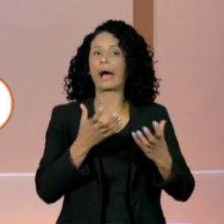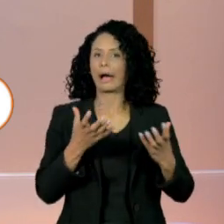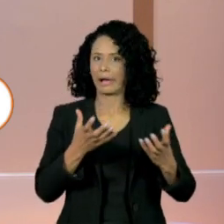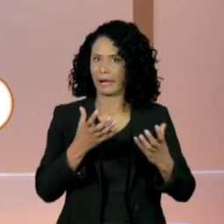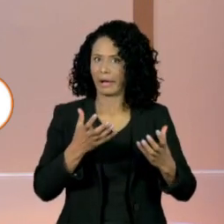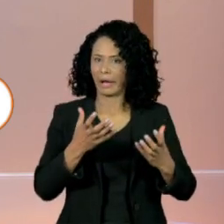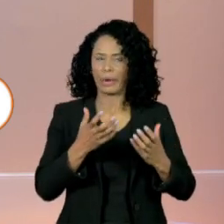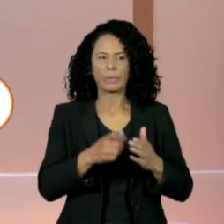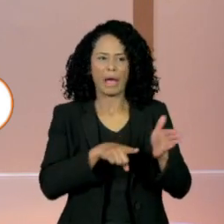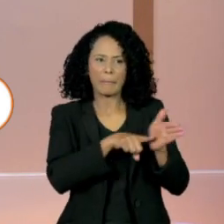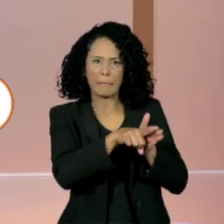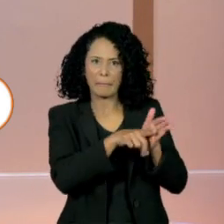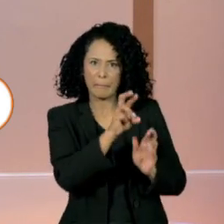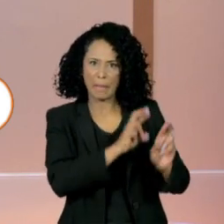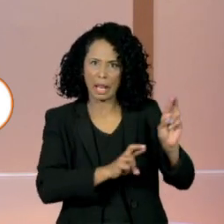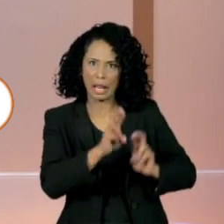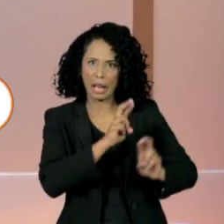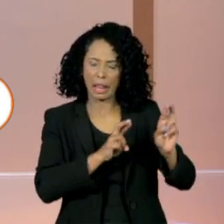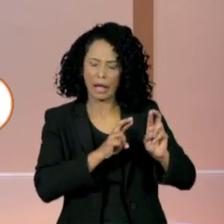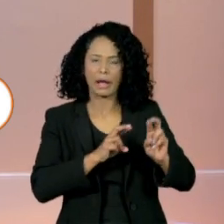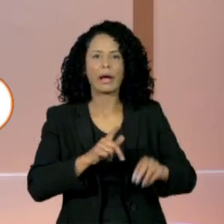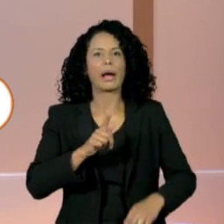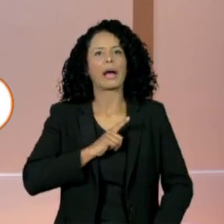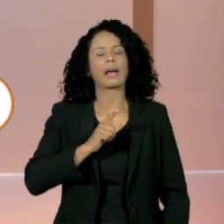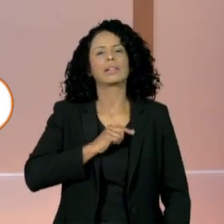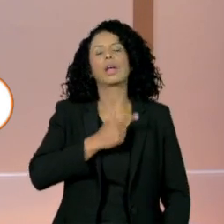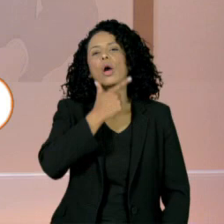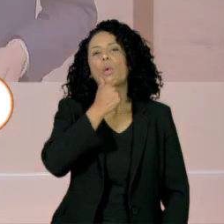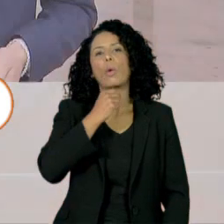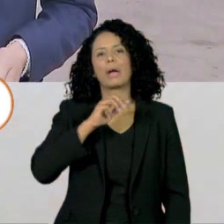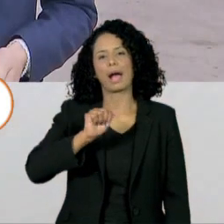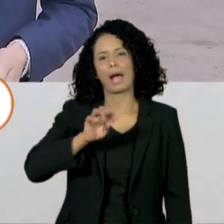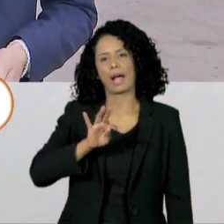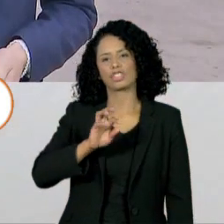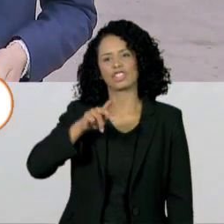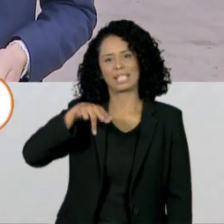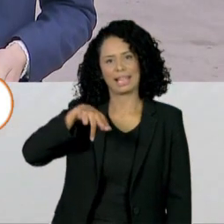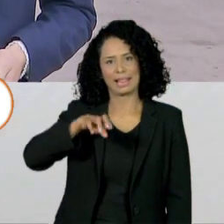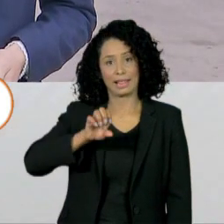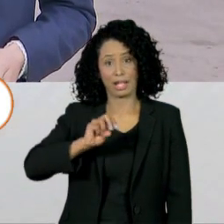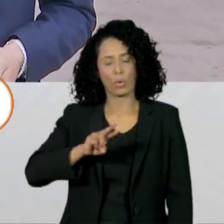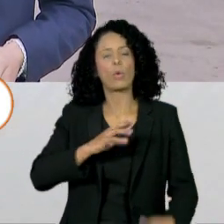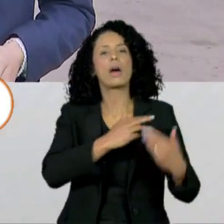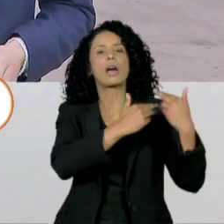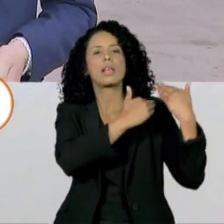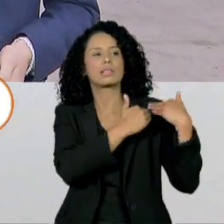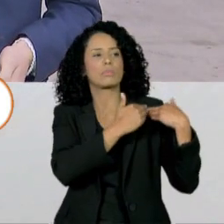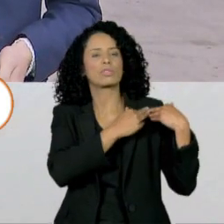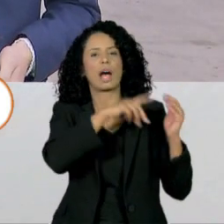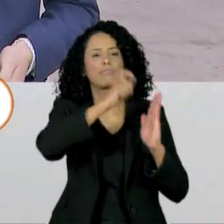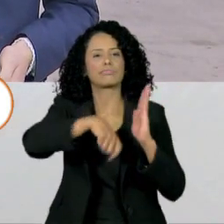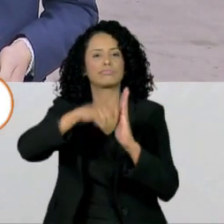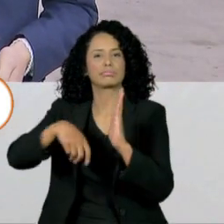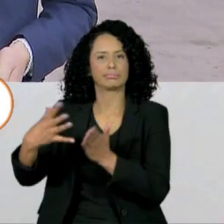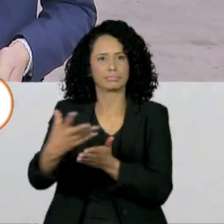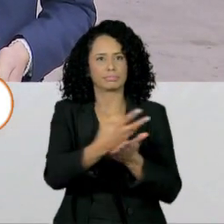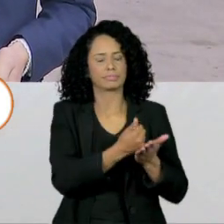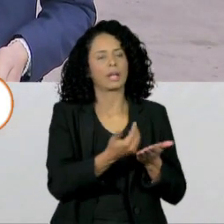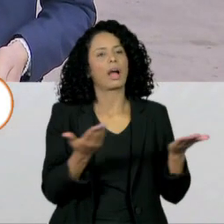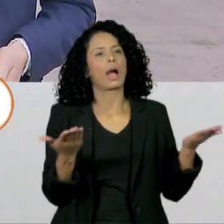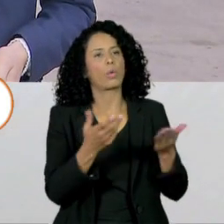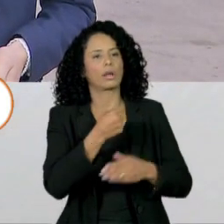Câmara, o deputado Altinio Cortes, começa a recolher assinaturas. Quem está com a gente agora ao vivo é o repórter Luiz Turati.